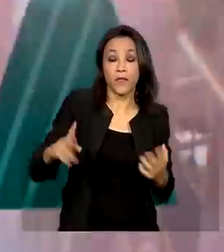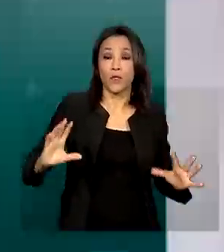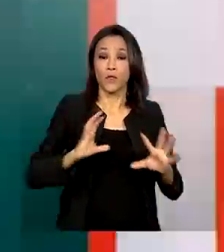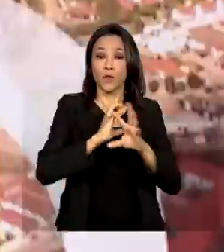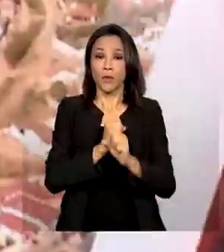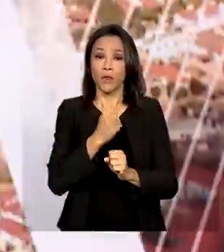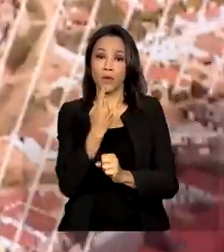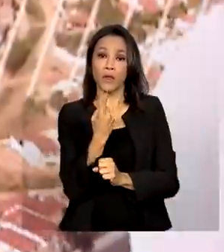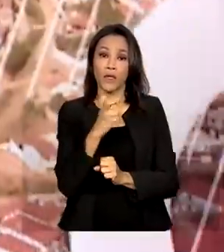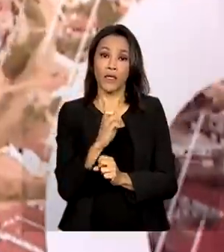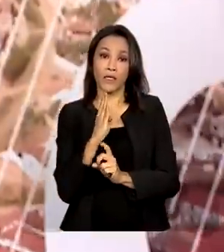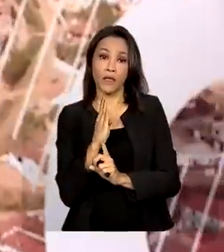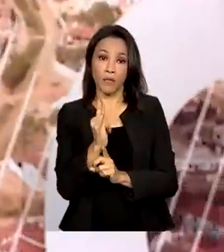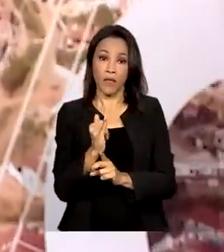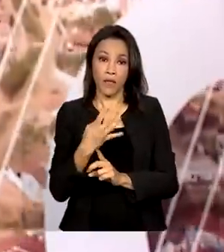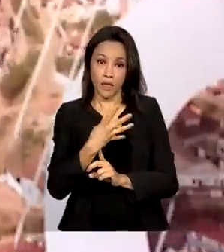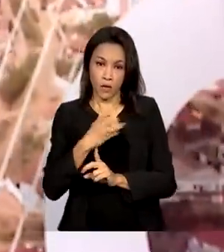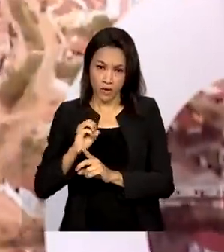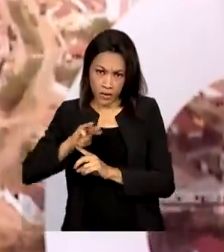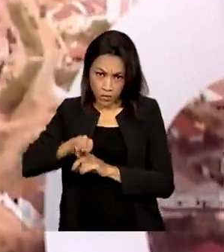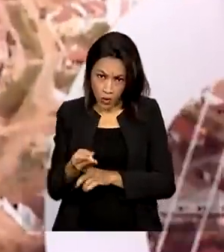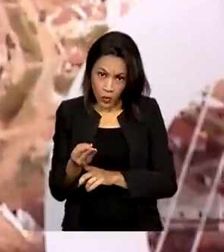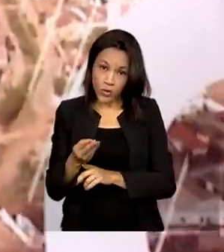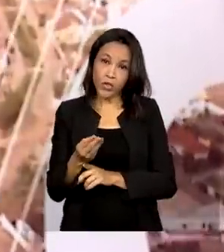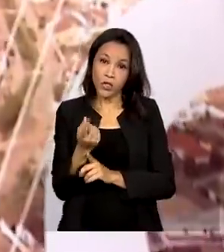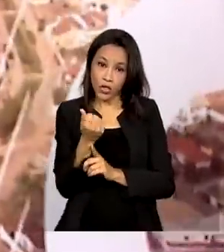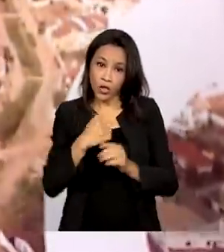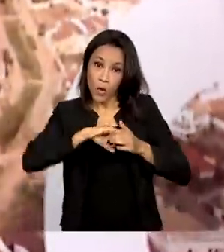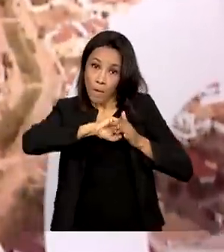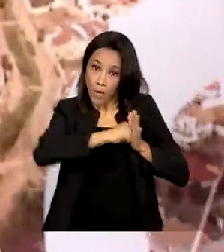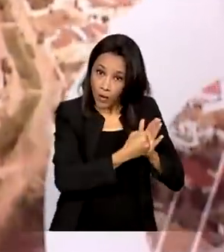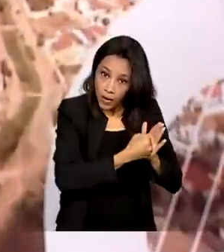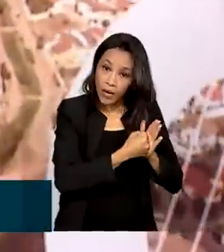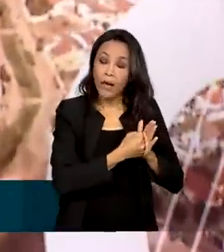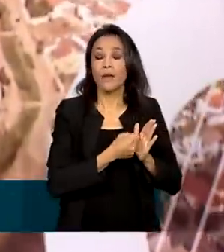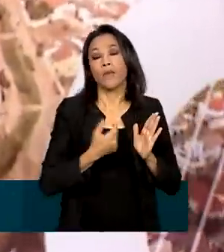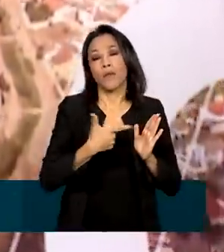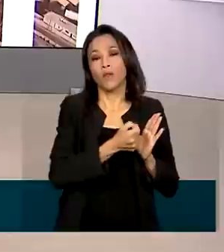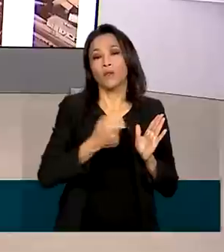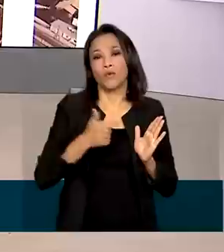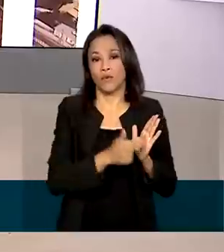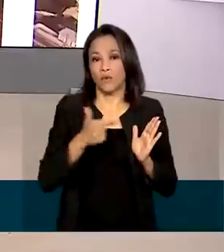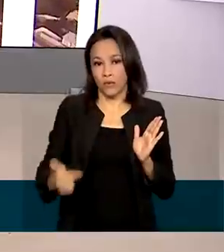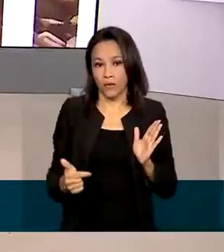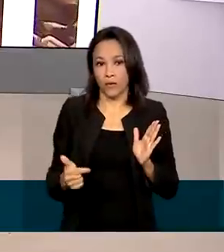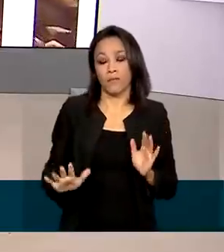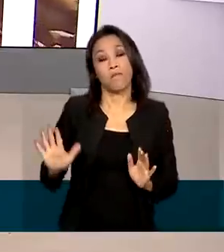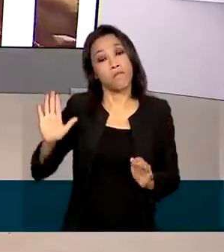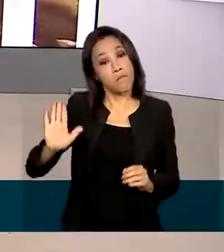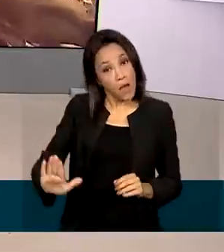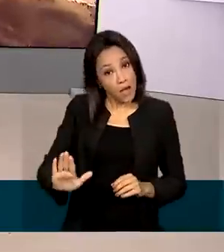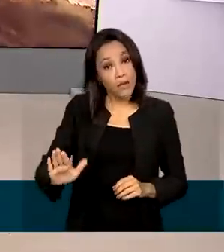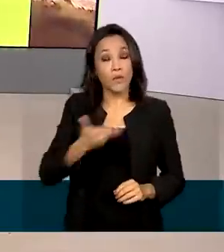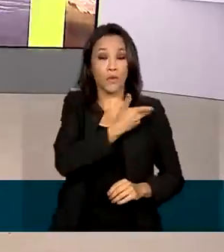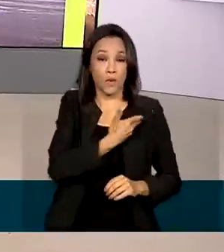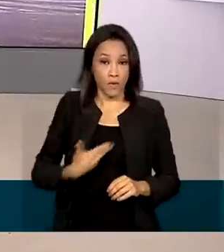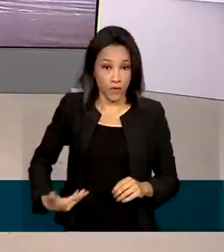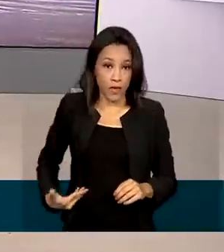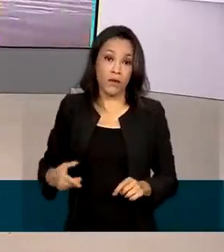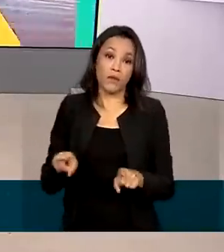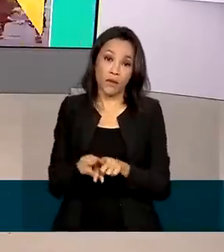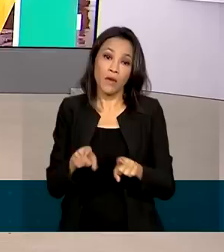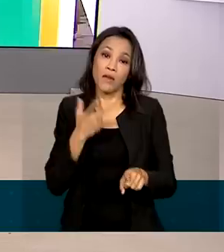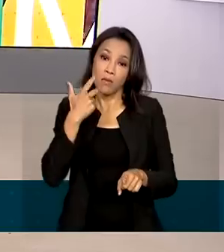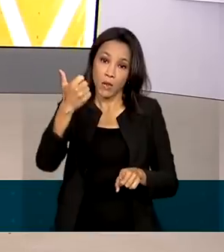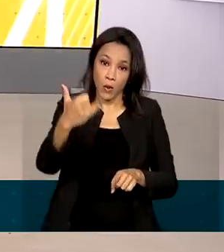R 15,4 bilhões bloqueados no orçamento de 2022. Mas o governo não descartou